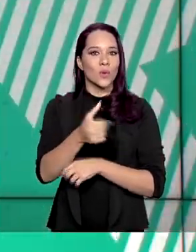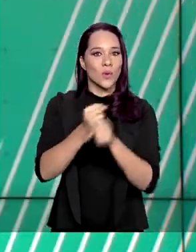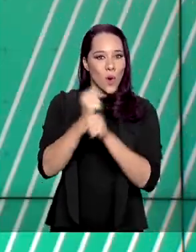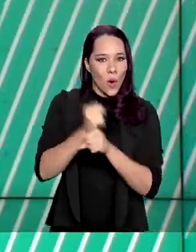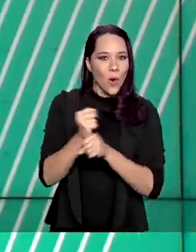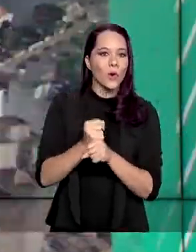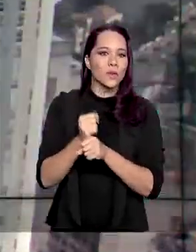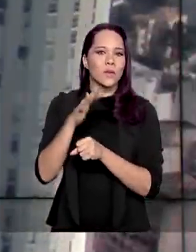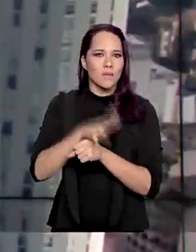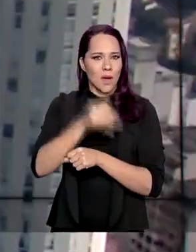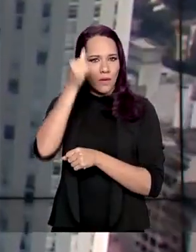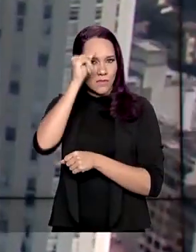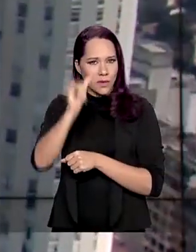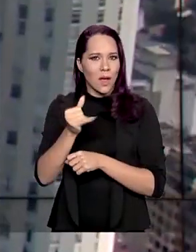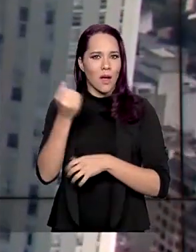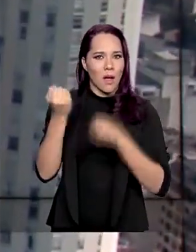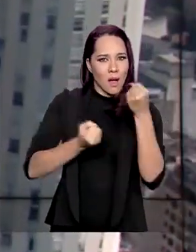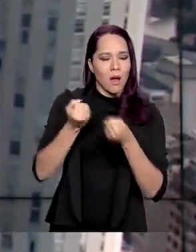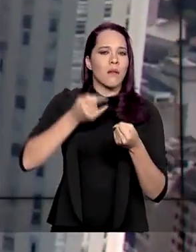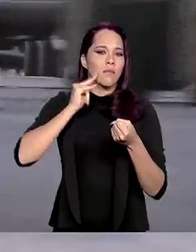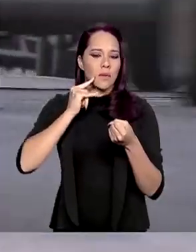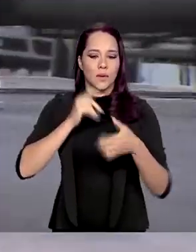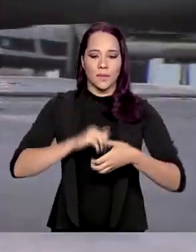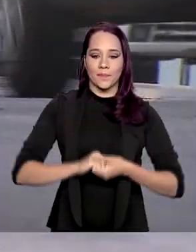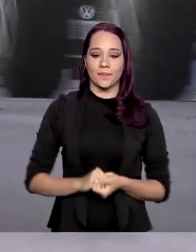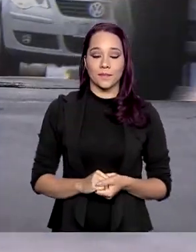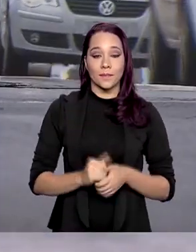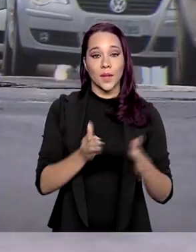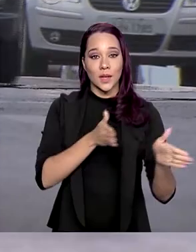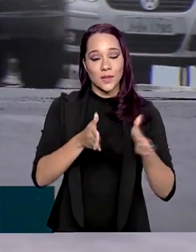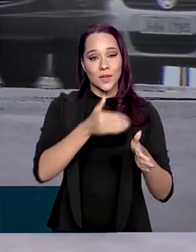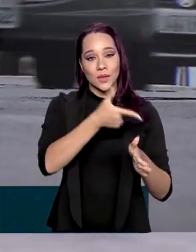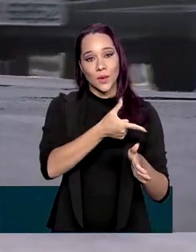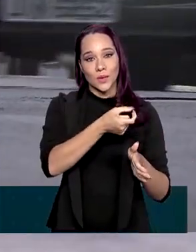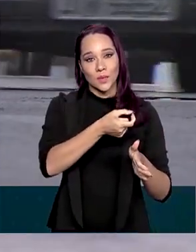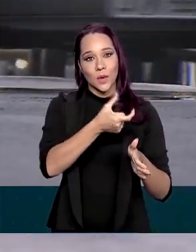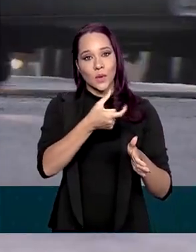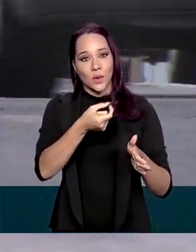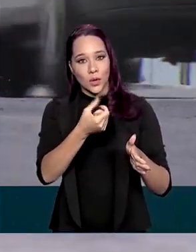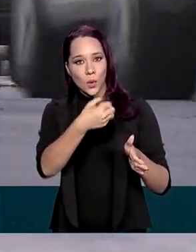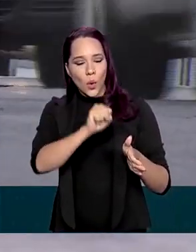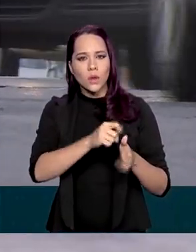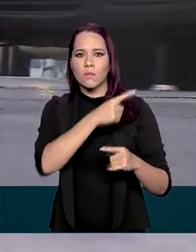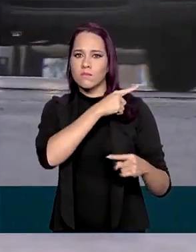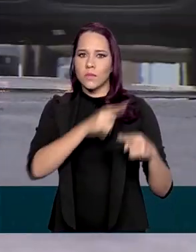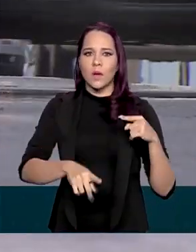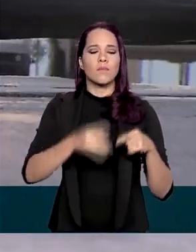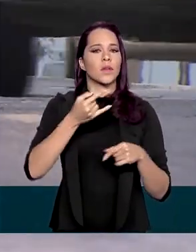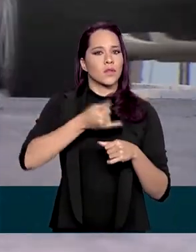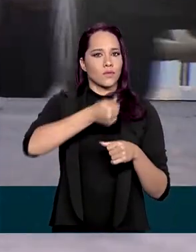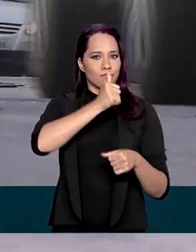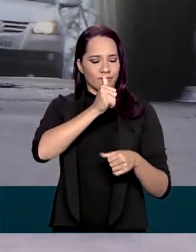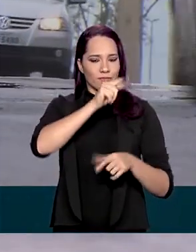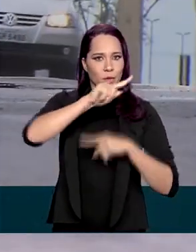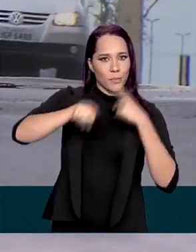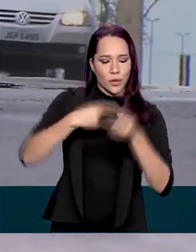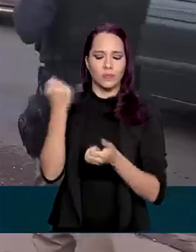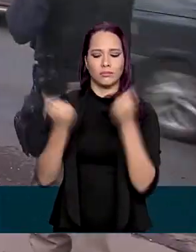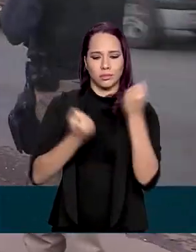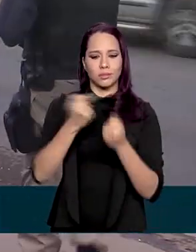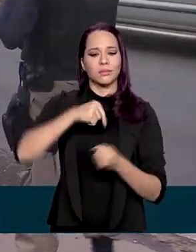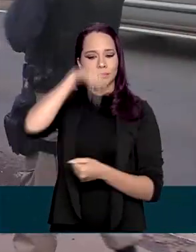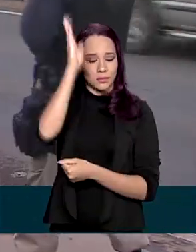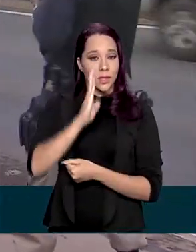coibir a mistura de álcool e direção. Desde 2008, é proibido beber e dirigir no Brasil.